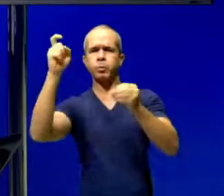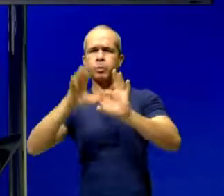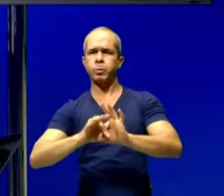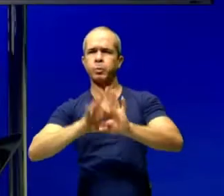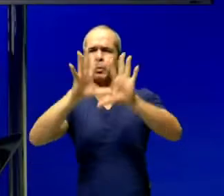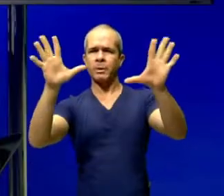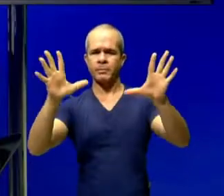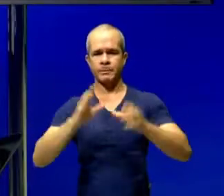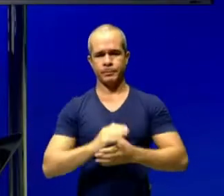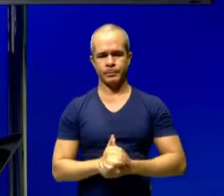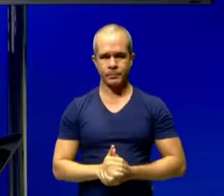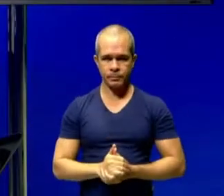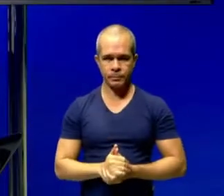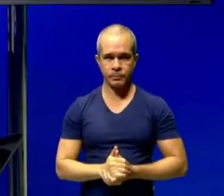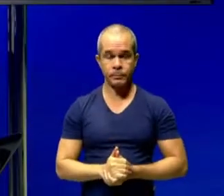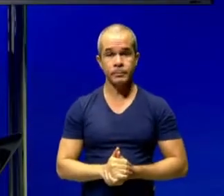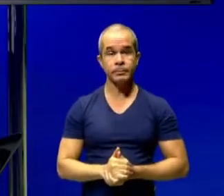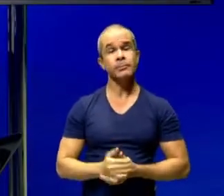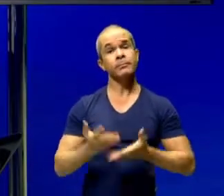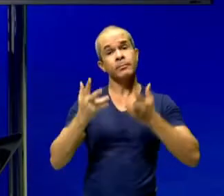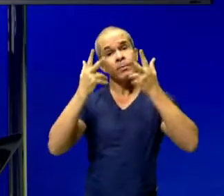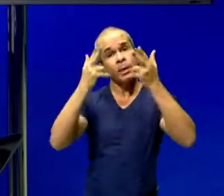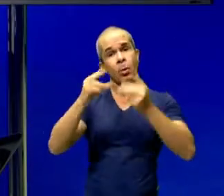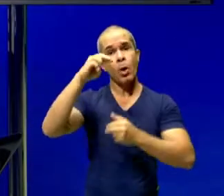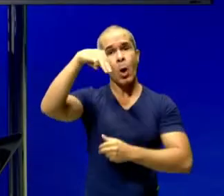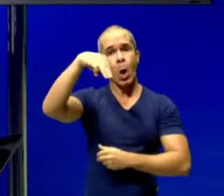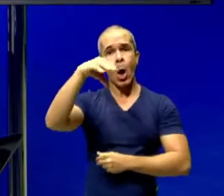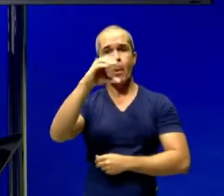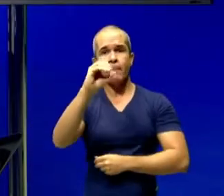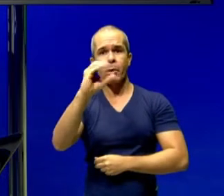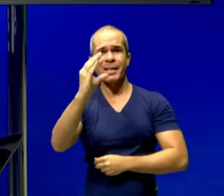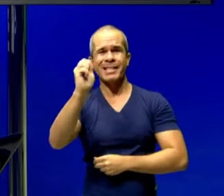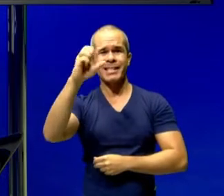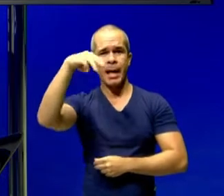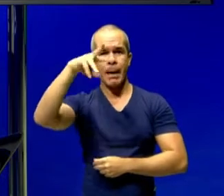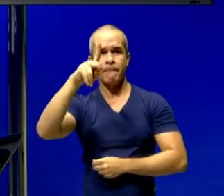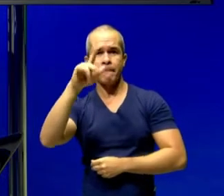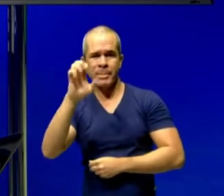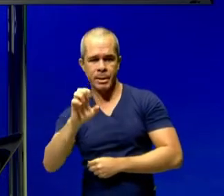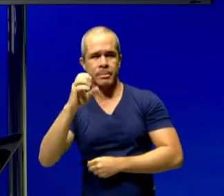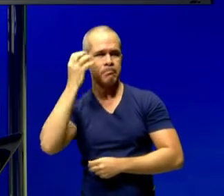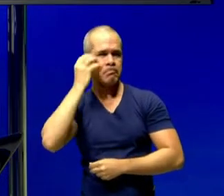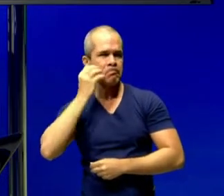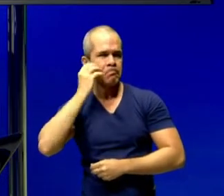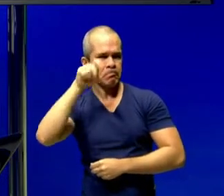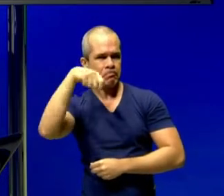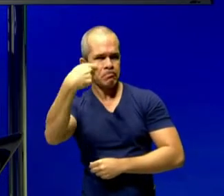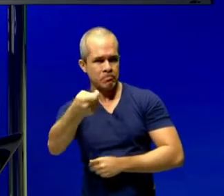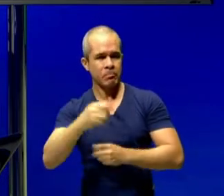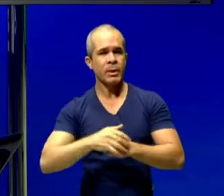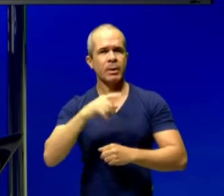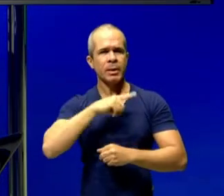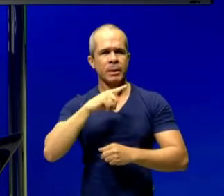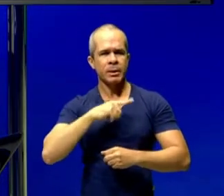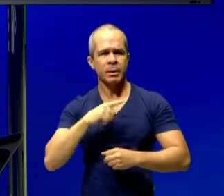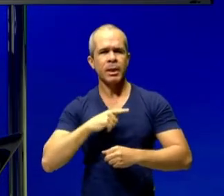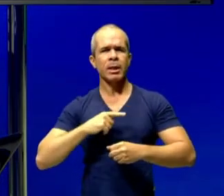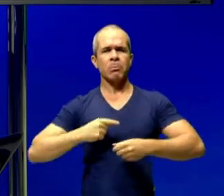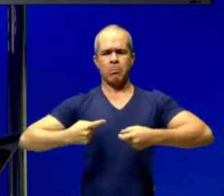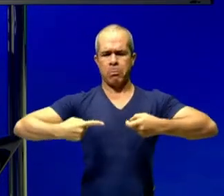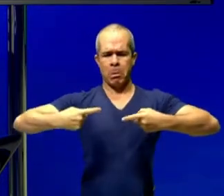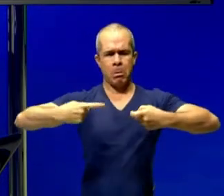Então, veja. Assim como Moçambique, o caso moçambicano, Angola passou por um longo processo de luta